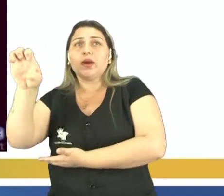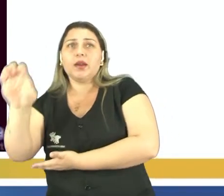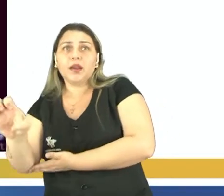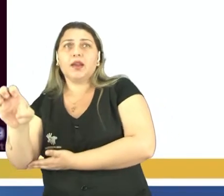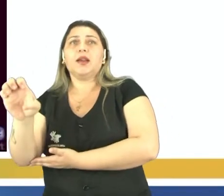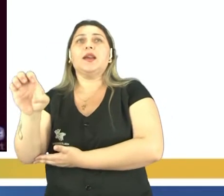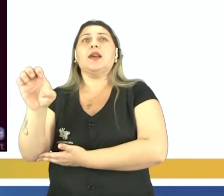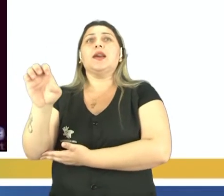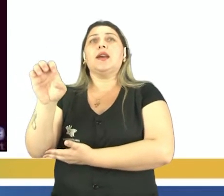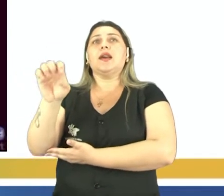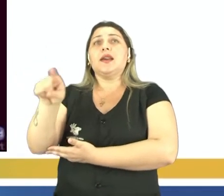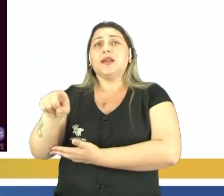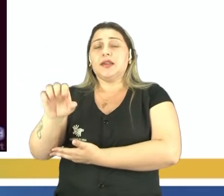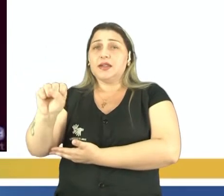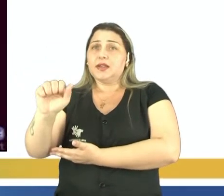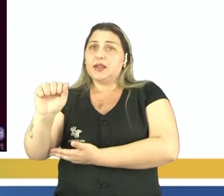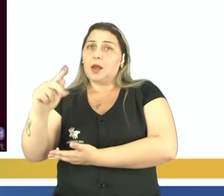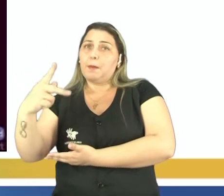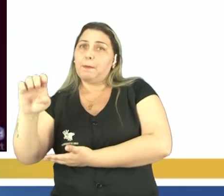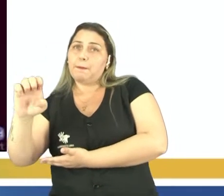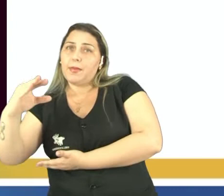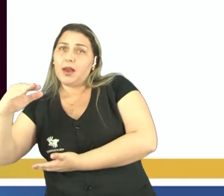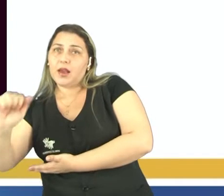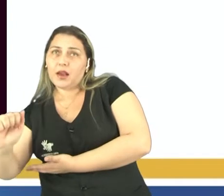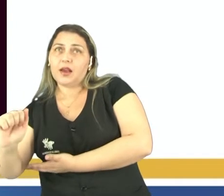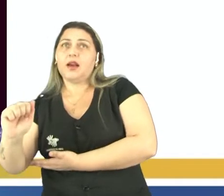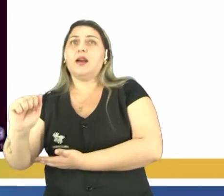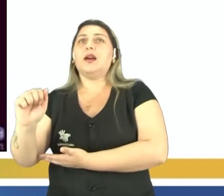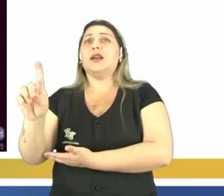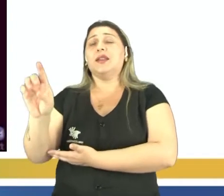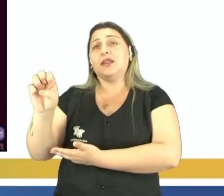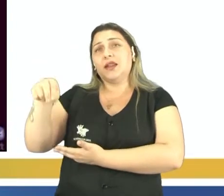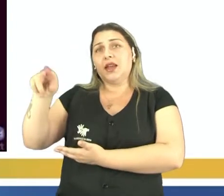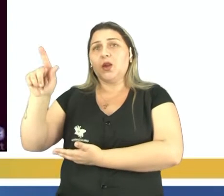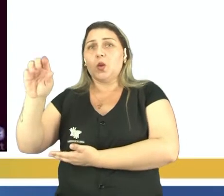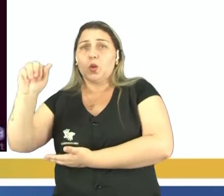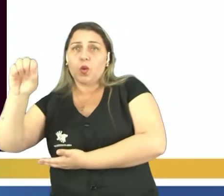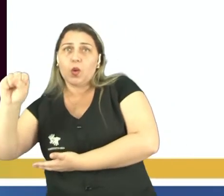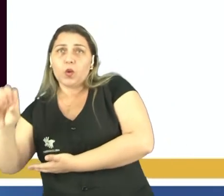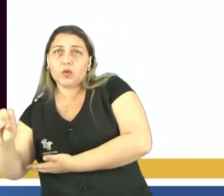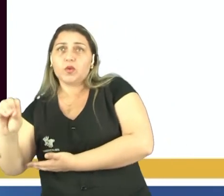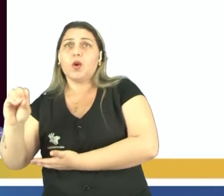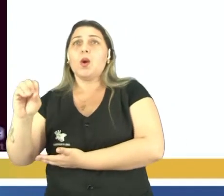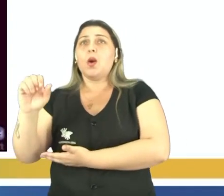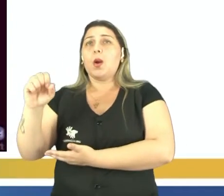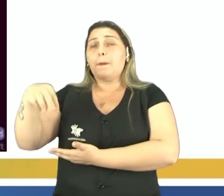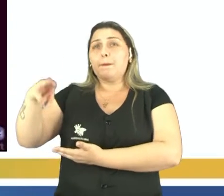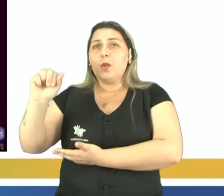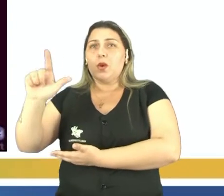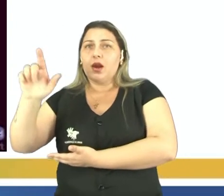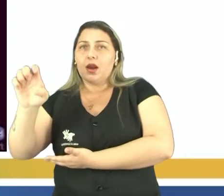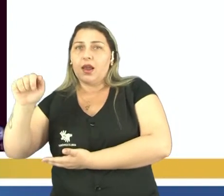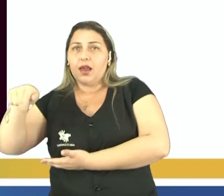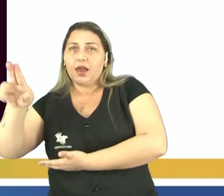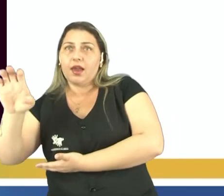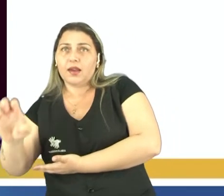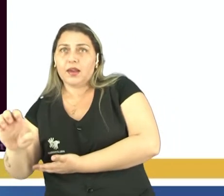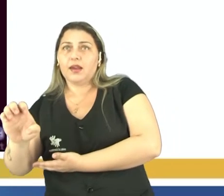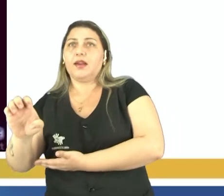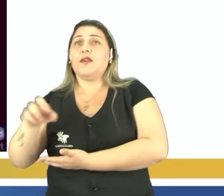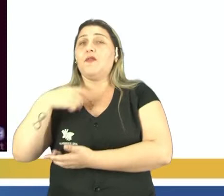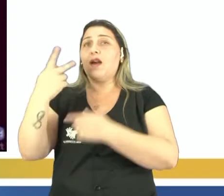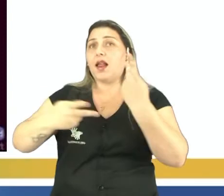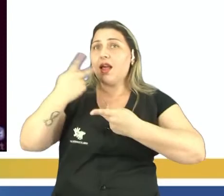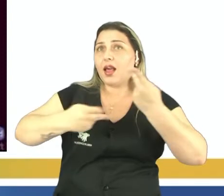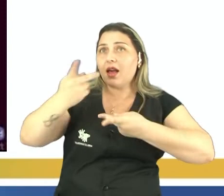zoeira, sapeca, fubá, giló, dengoso, abadá, moleque, tanga, tagarela,